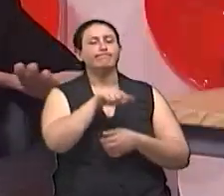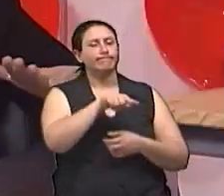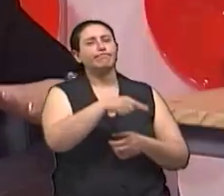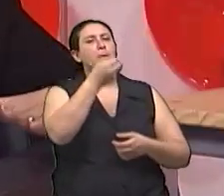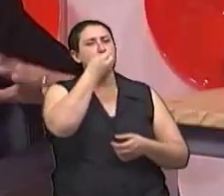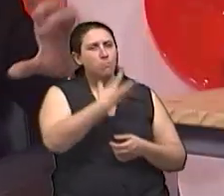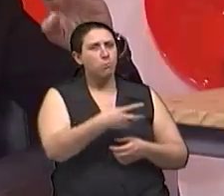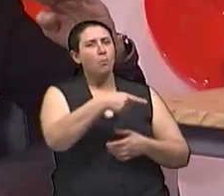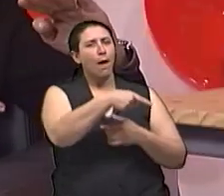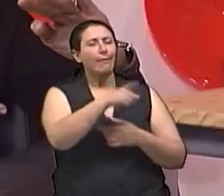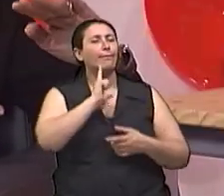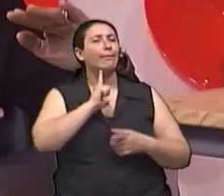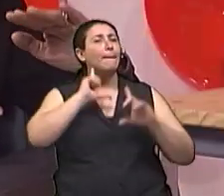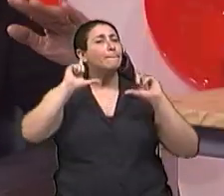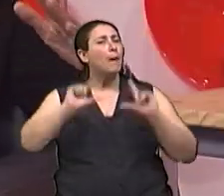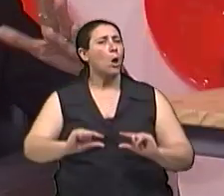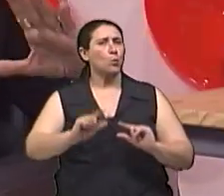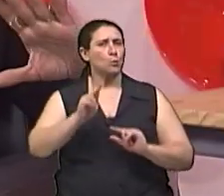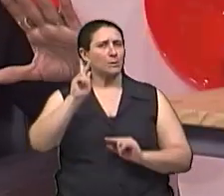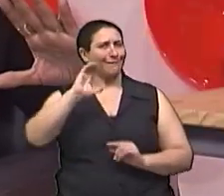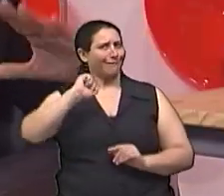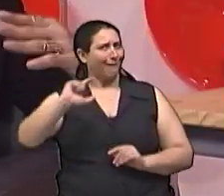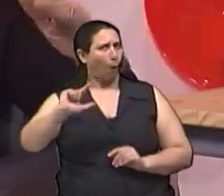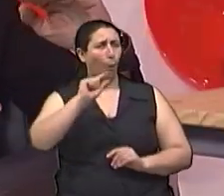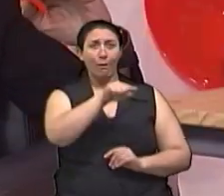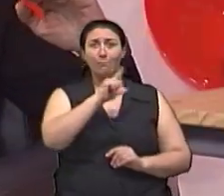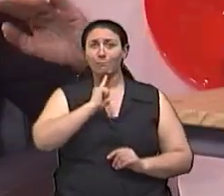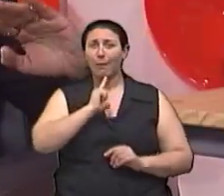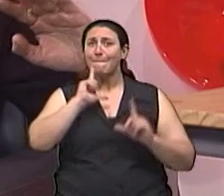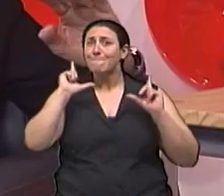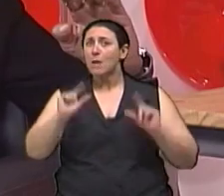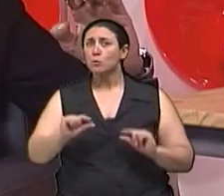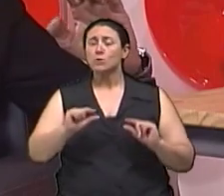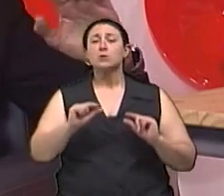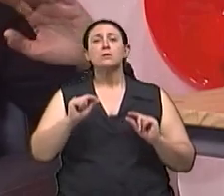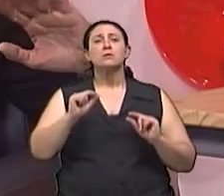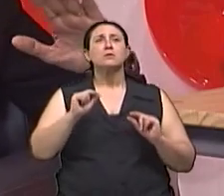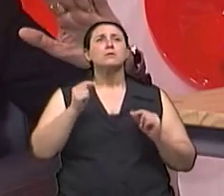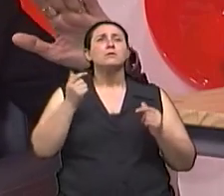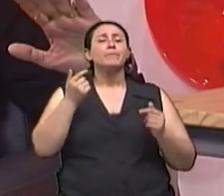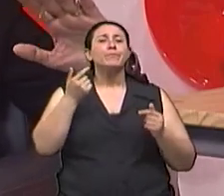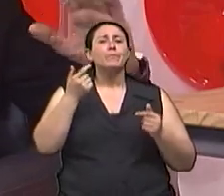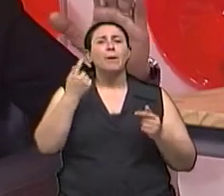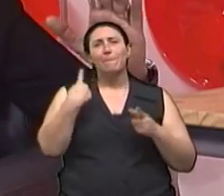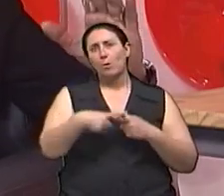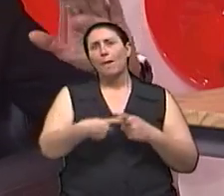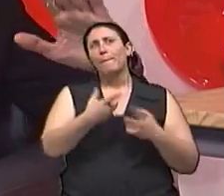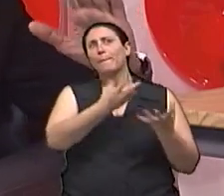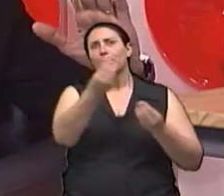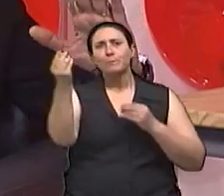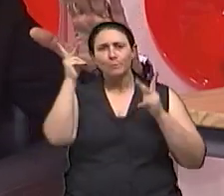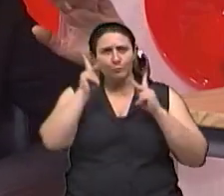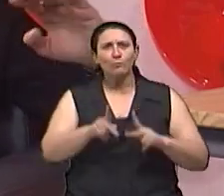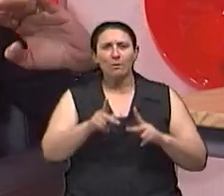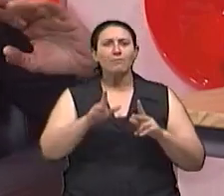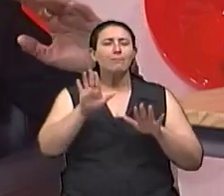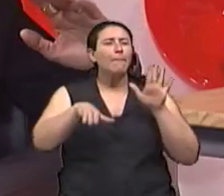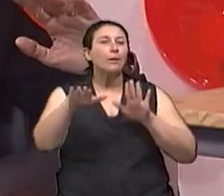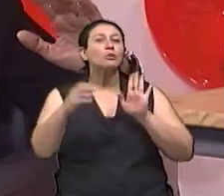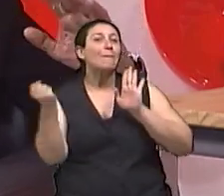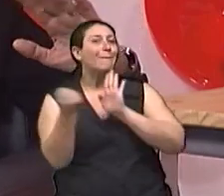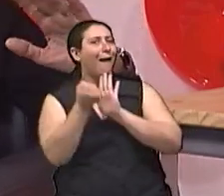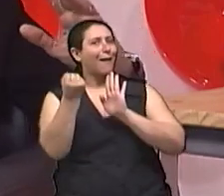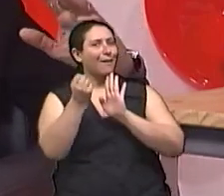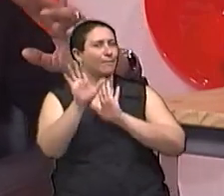têm menos calorias numa taça, né? Ah, perfeito, claro Em torno de, conforme o tipo da marca, de